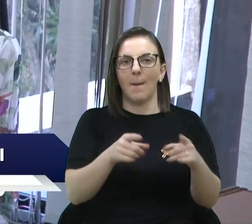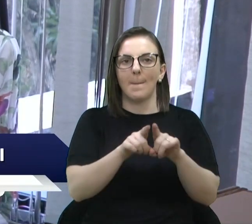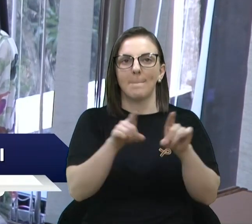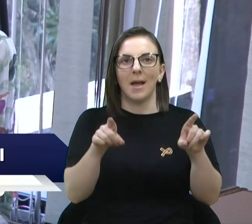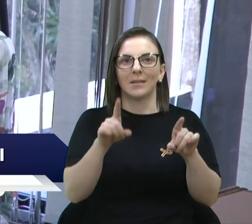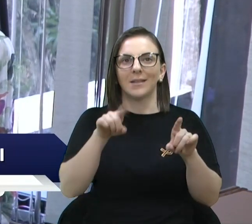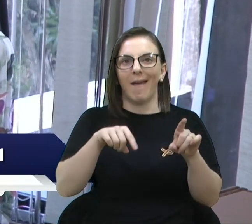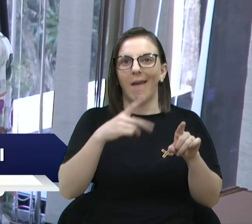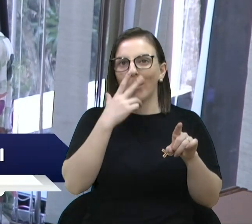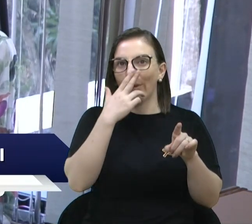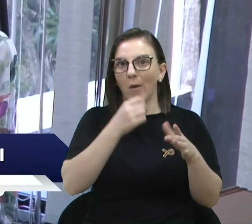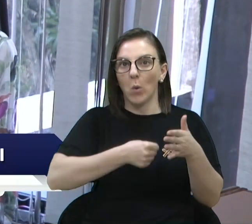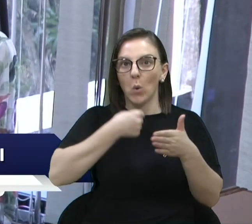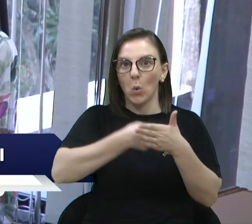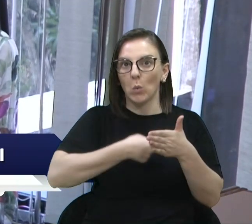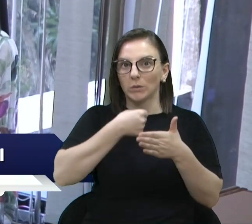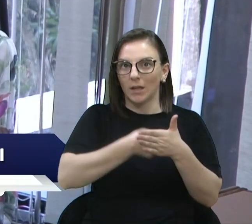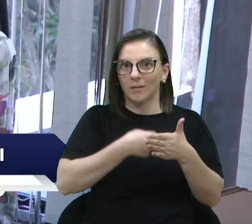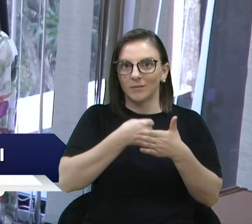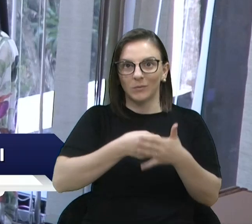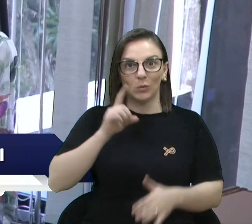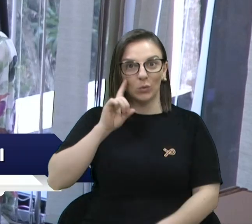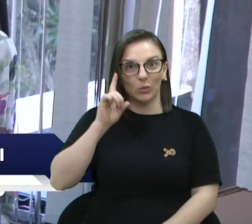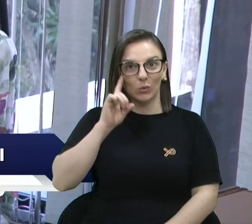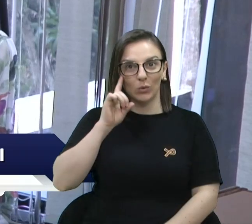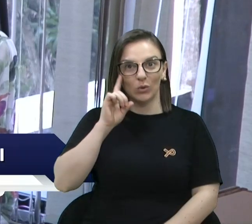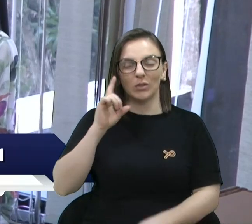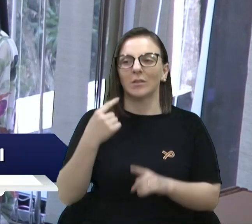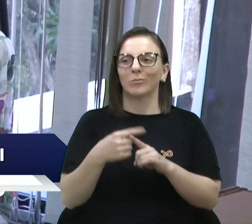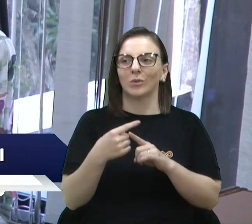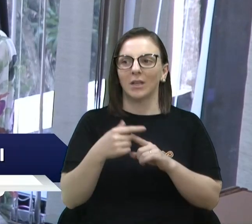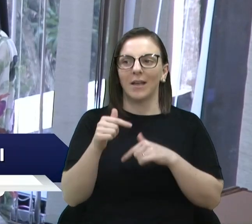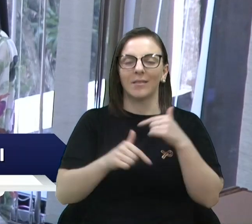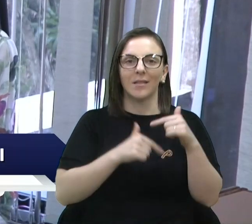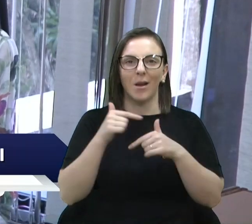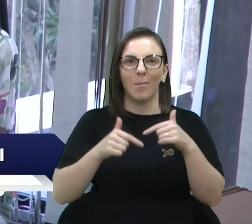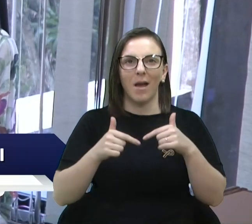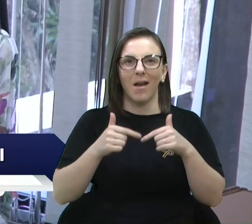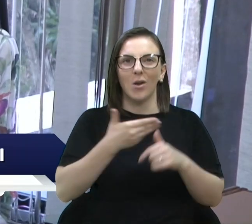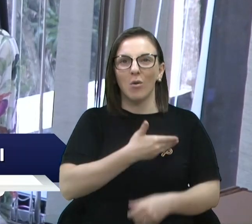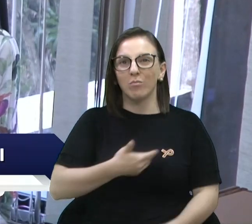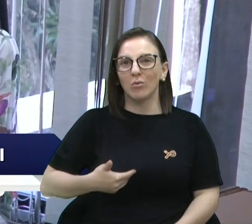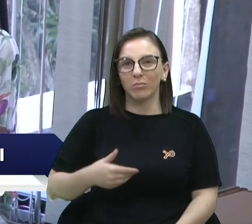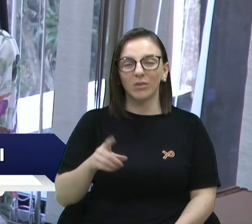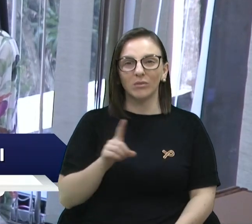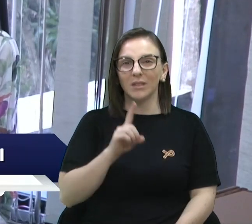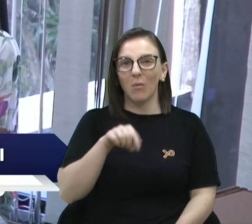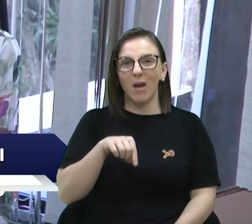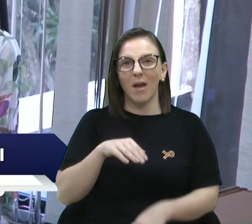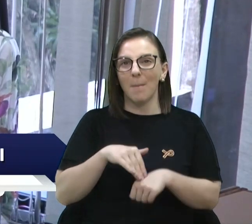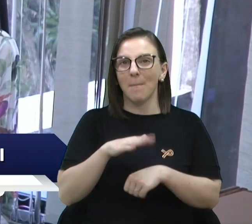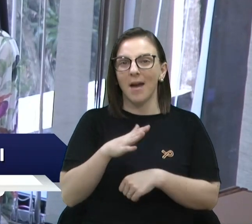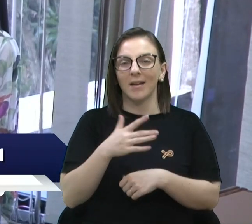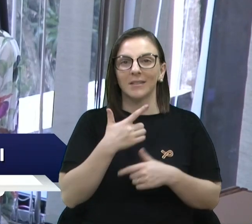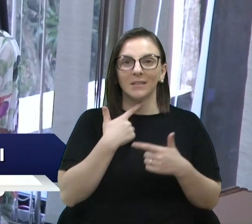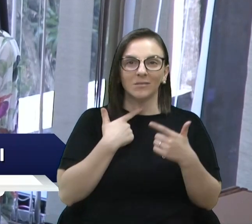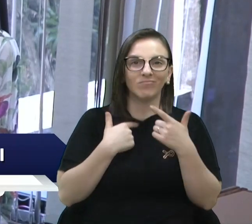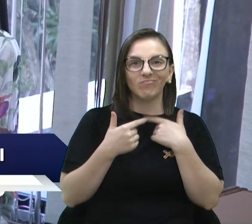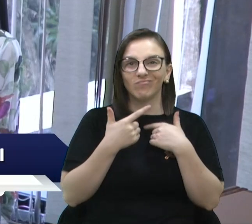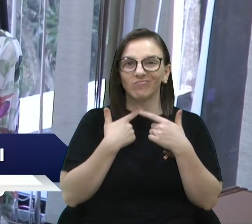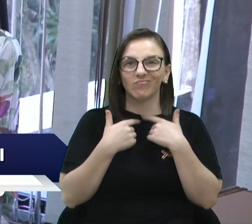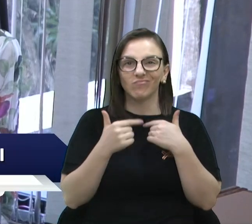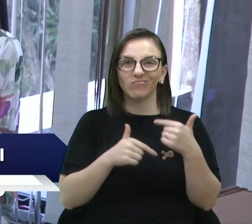infelizmente, a gente não tem mais no serviço público uma atração para esses médicos. E, muito embora, existam